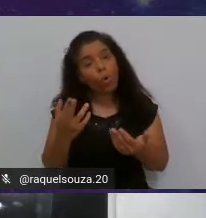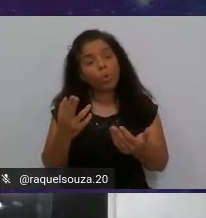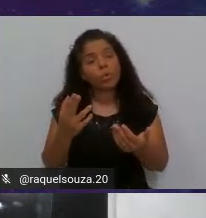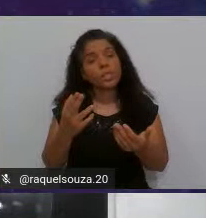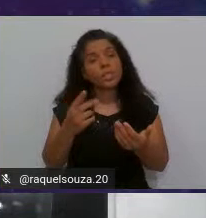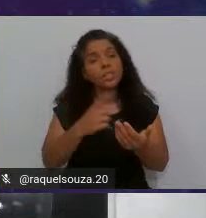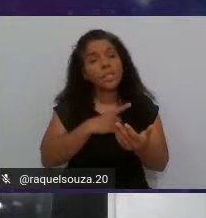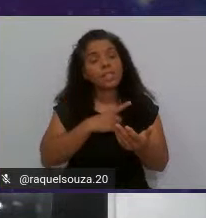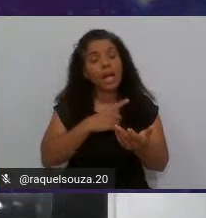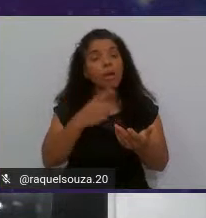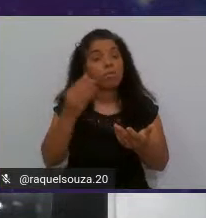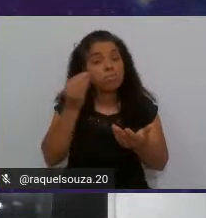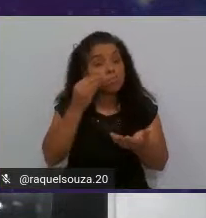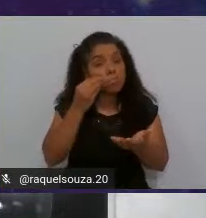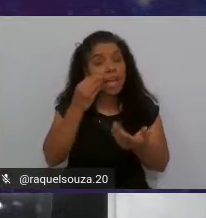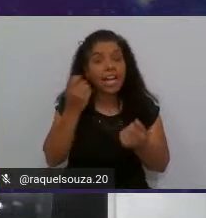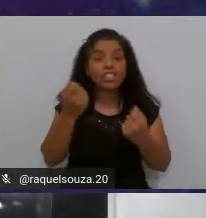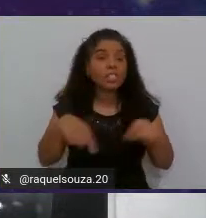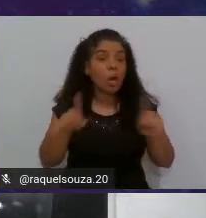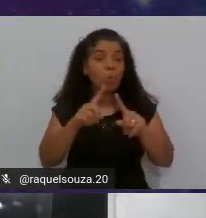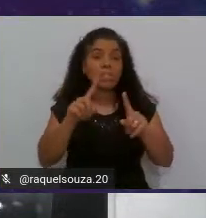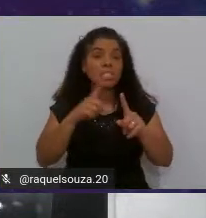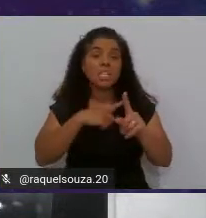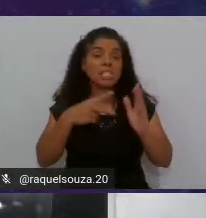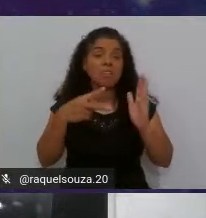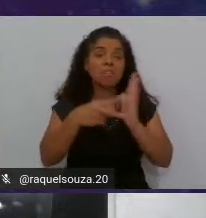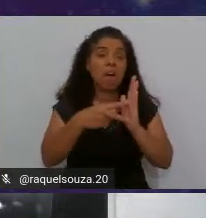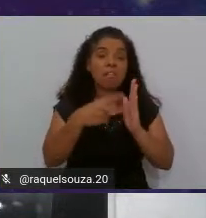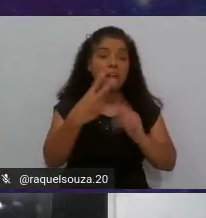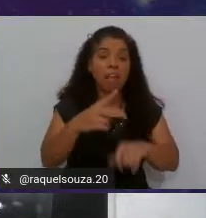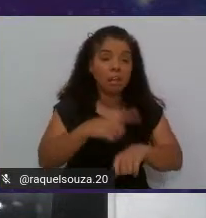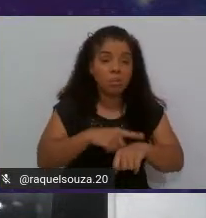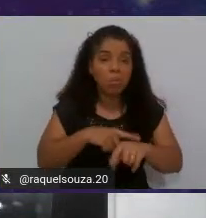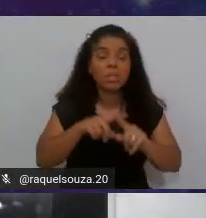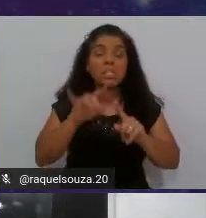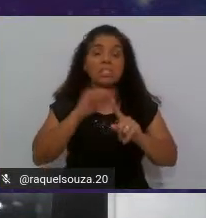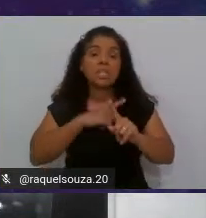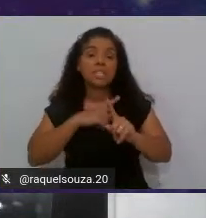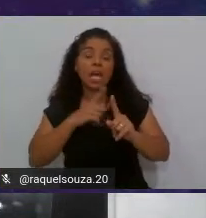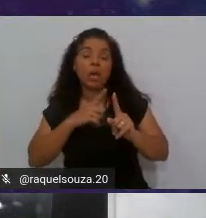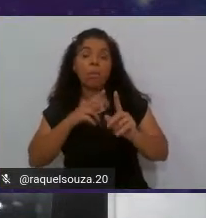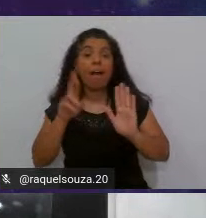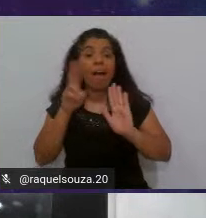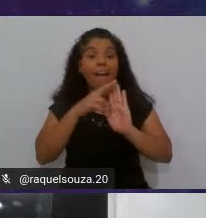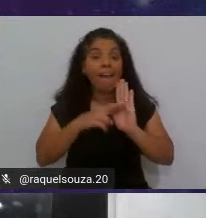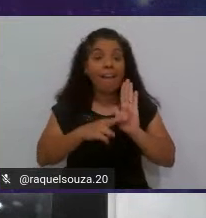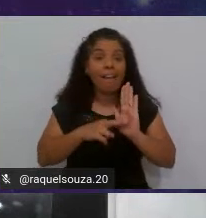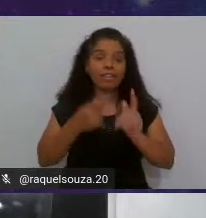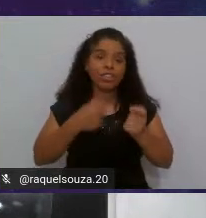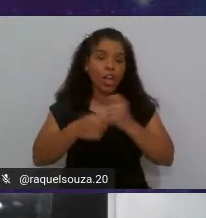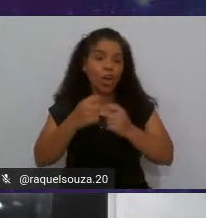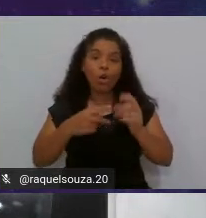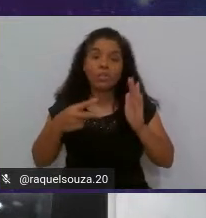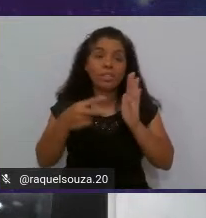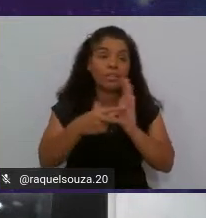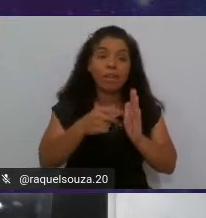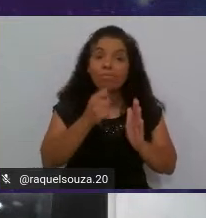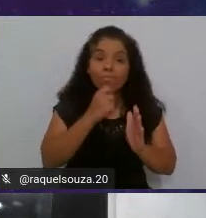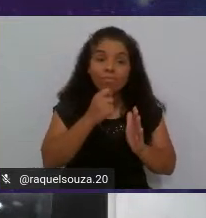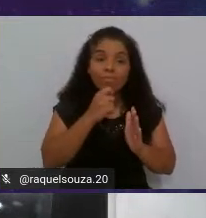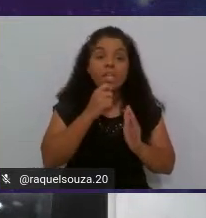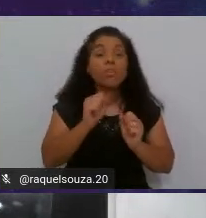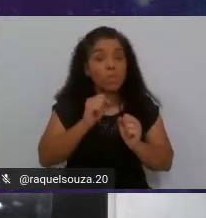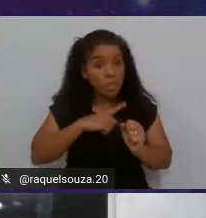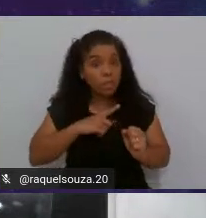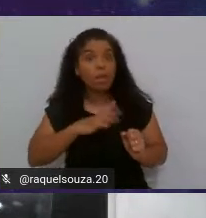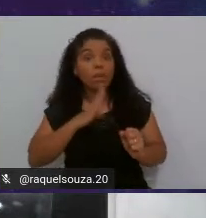passando um teste que não seria necessário validar naquele momento, se tem uma regra de negócio que não está sendo validada e você tem conhecimento, você pode passar para